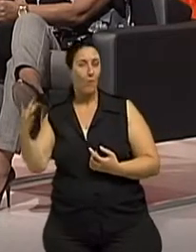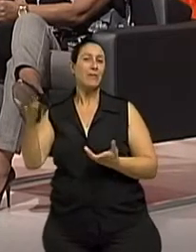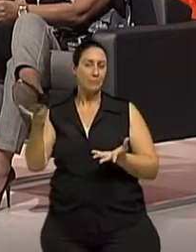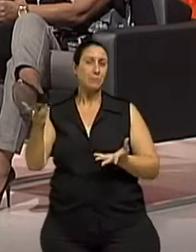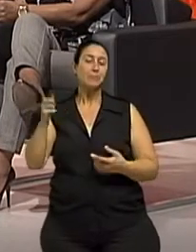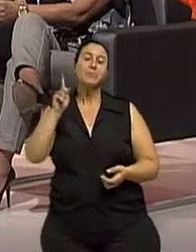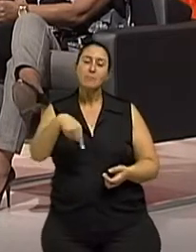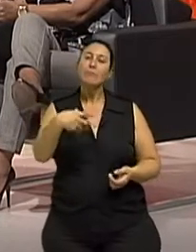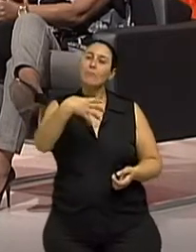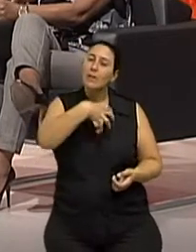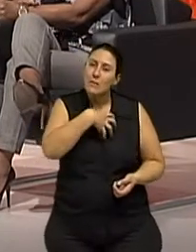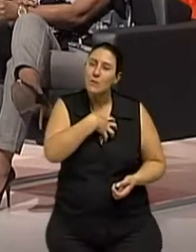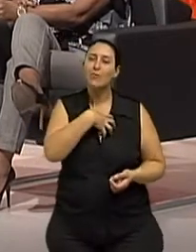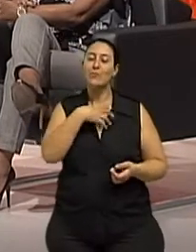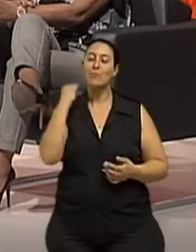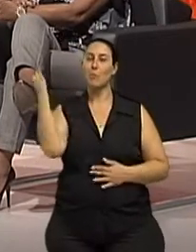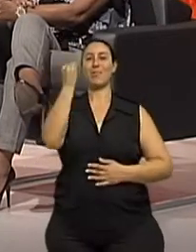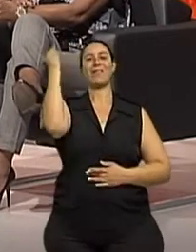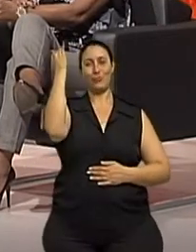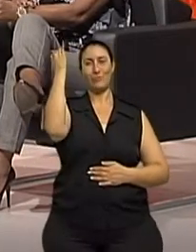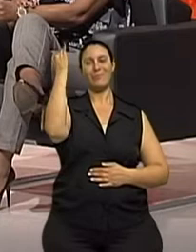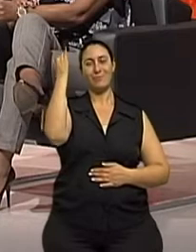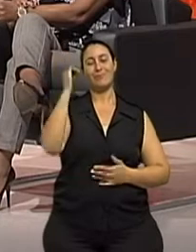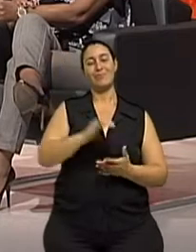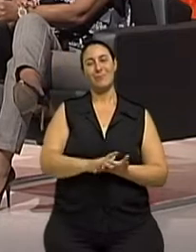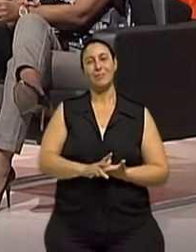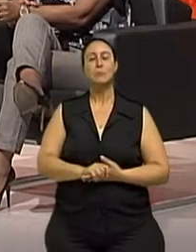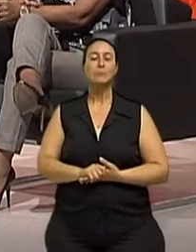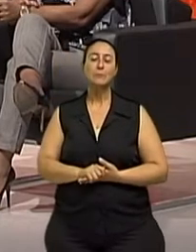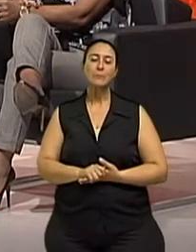de sentir-se importante. Naturalmente. Naturalmente.